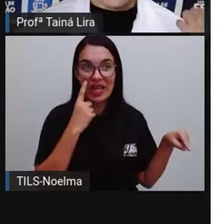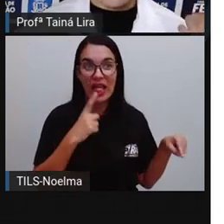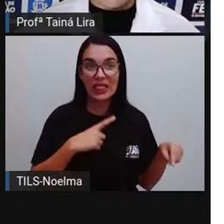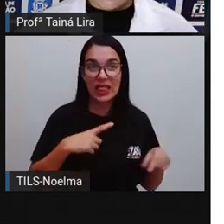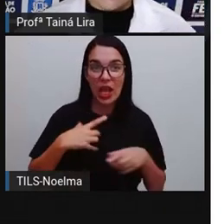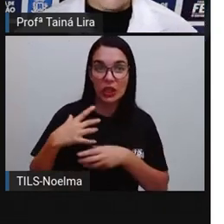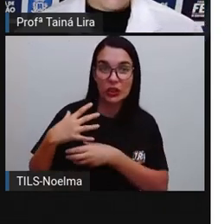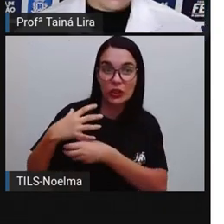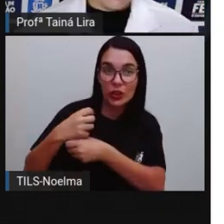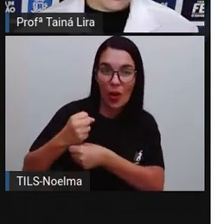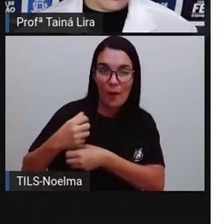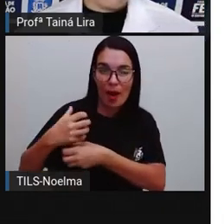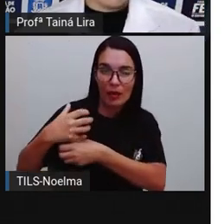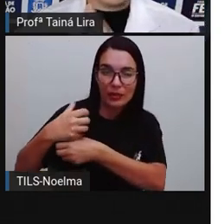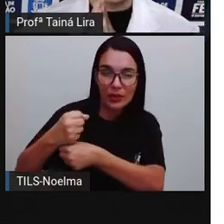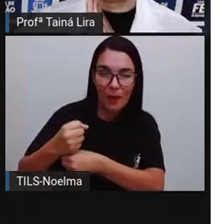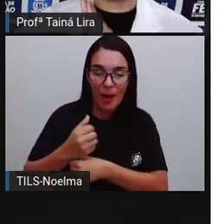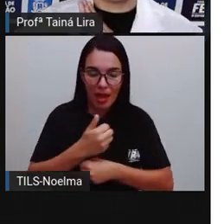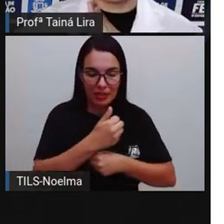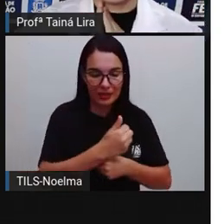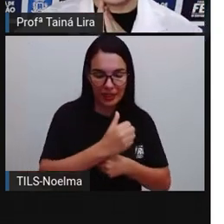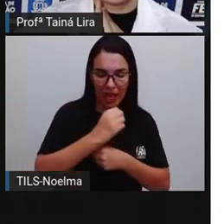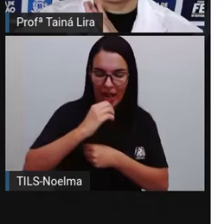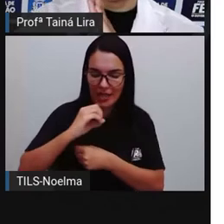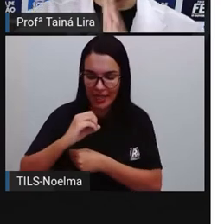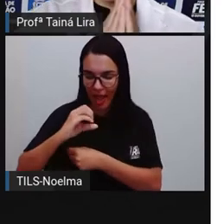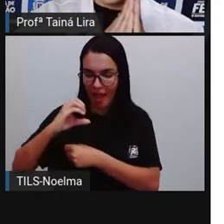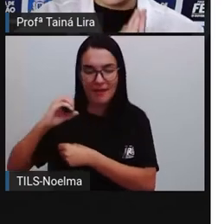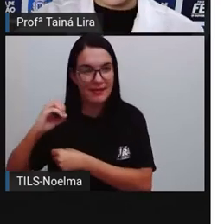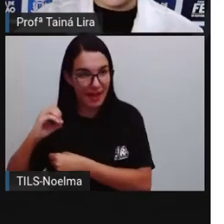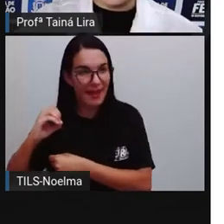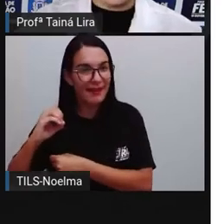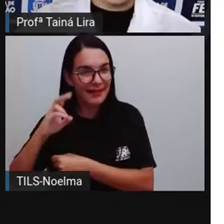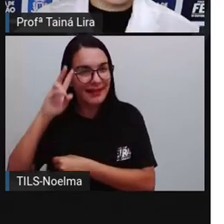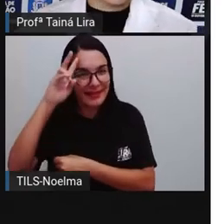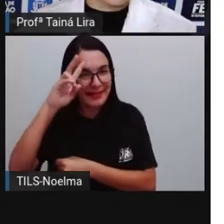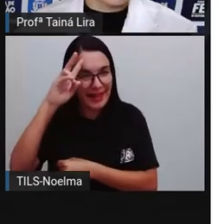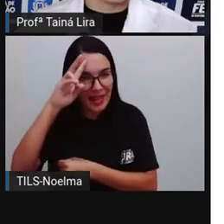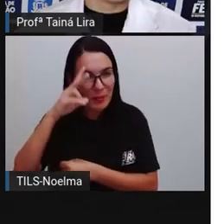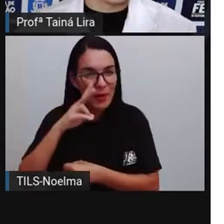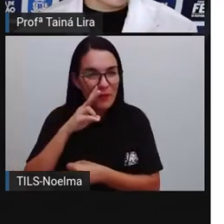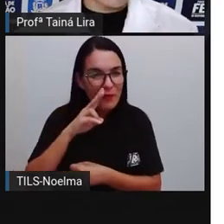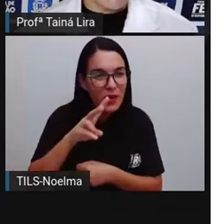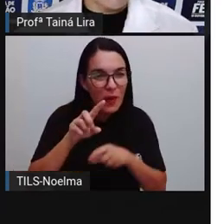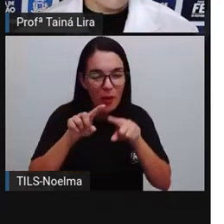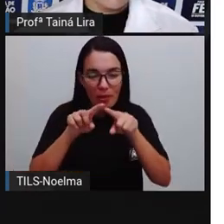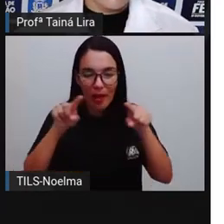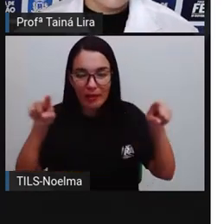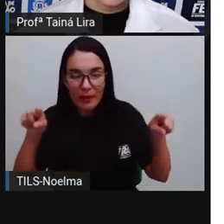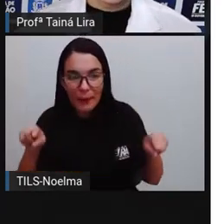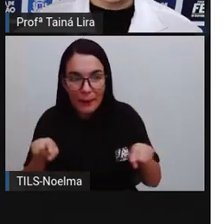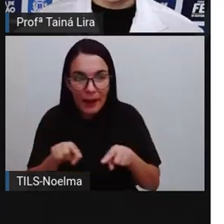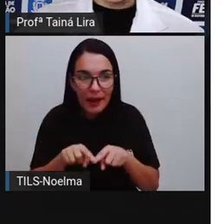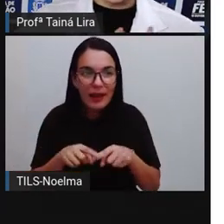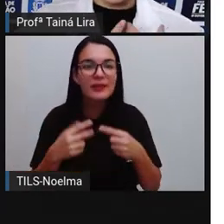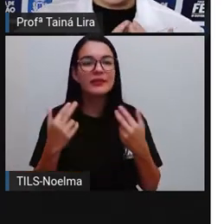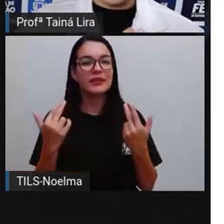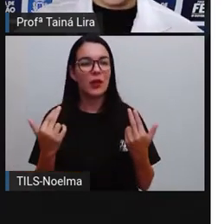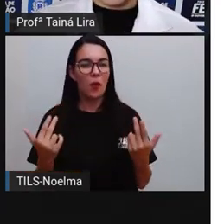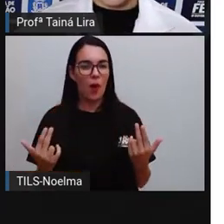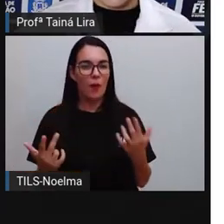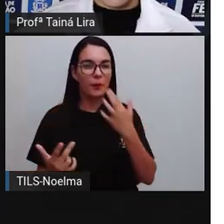apareceram lá na nossa sequência, quando a gente contou de 100 em 100, lembram? O